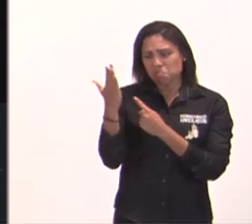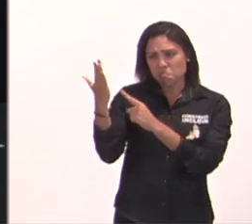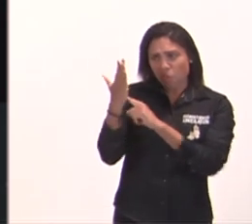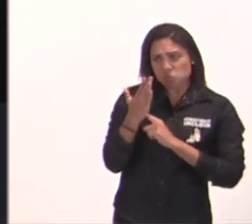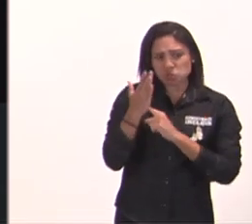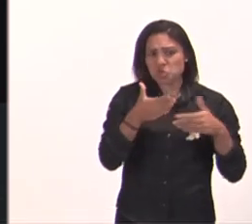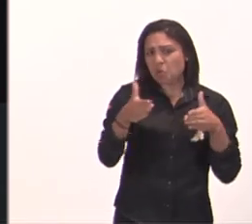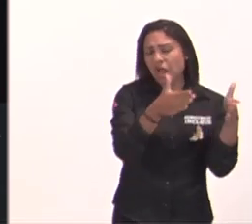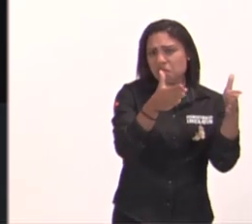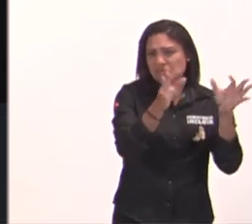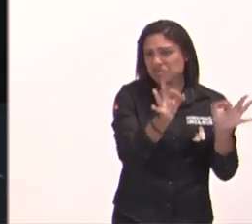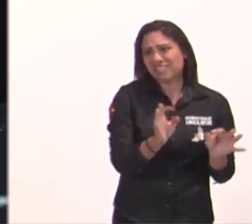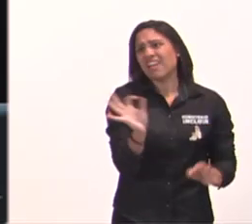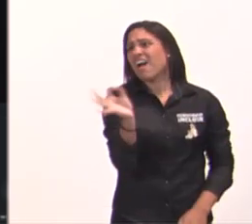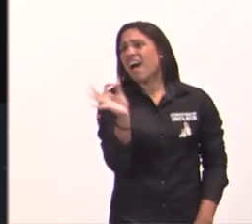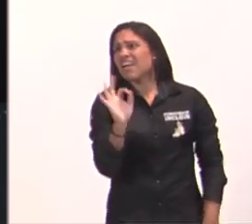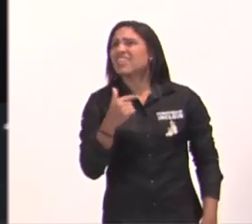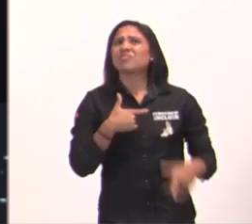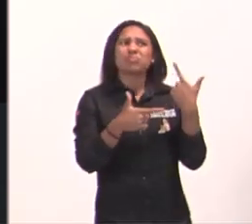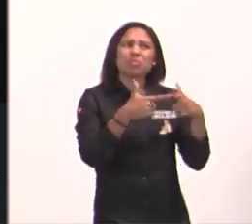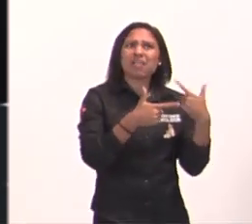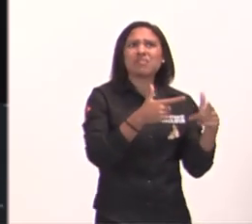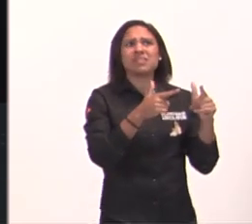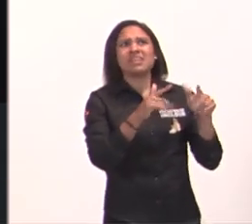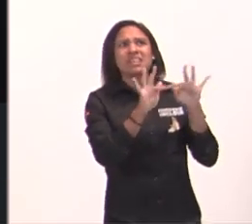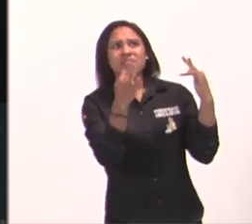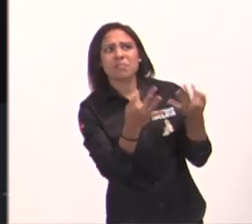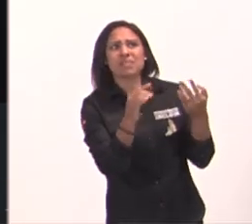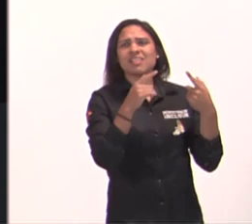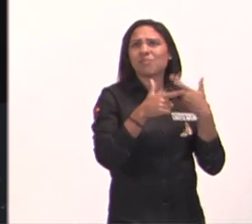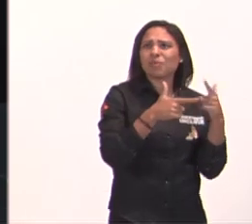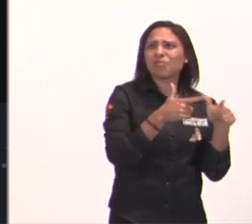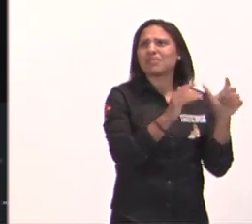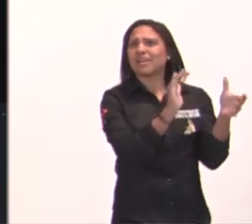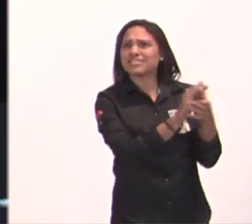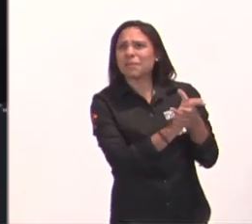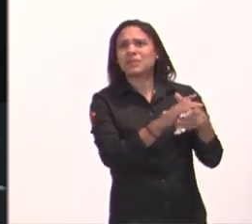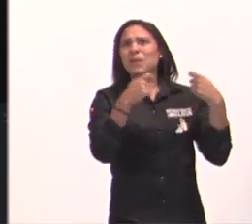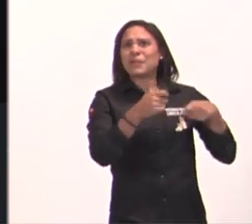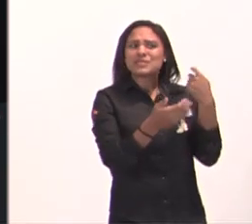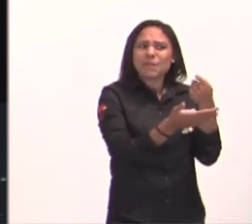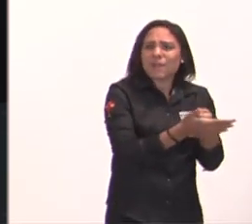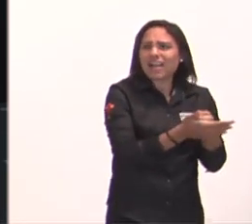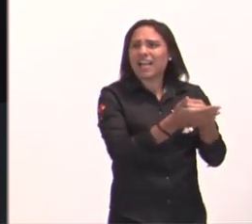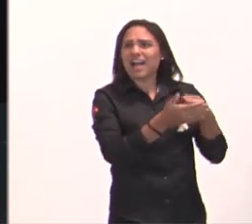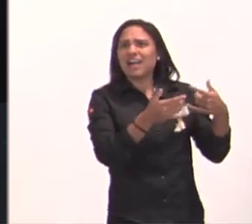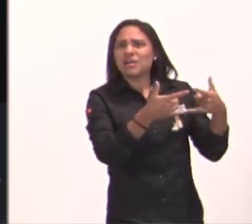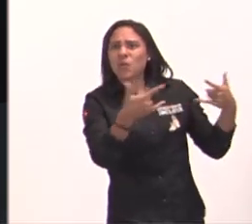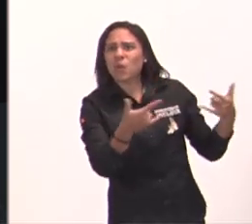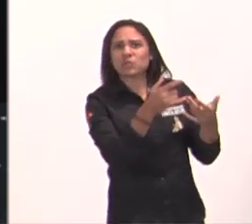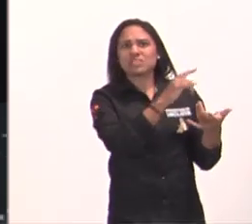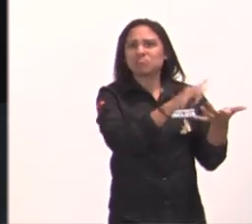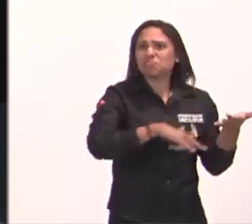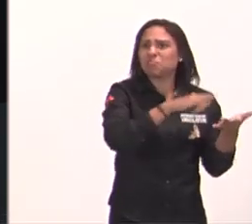eu estou com problema em casa, problema no casamento, problema na família, problema na empresa, conta para pagar, eu não sei o que vai ser da minha vida, eu não